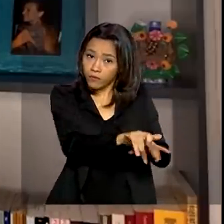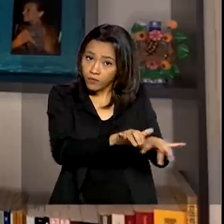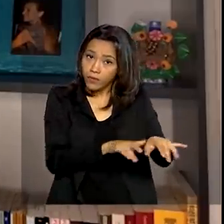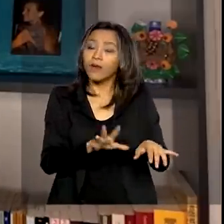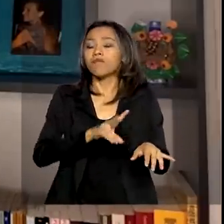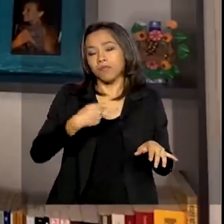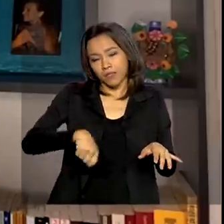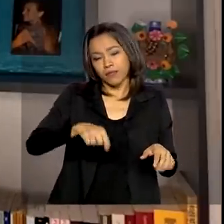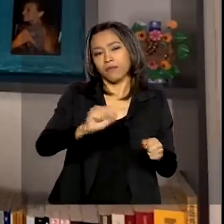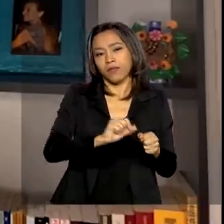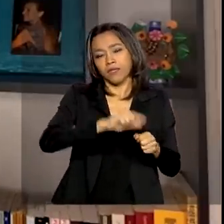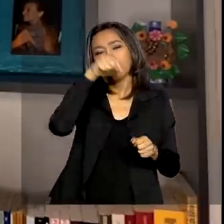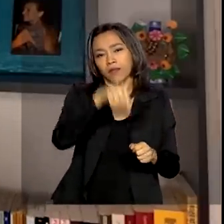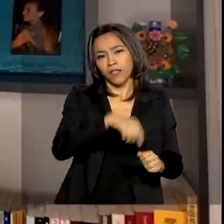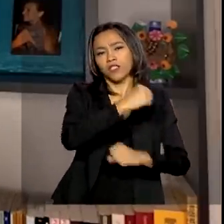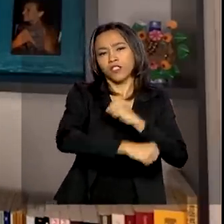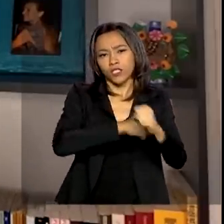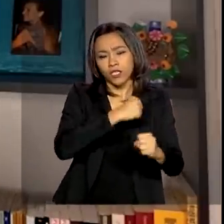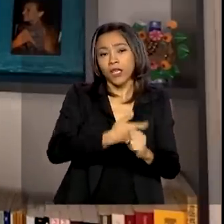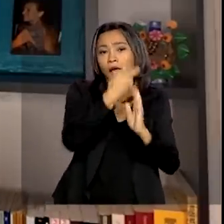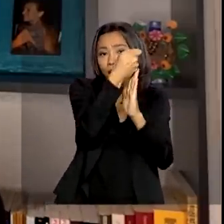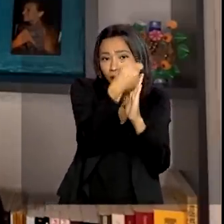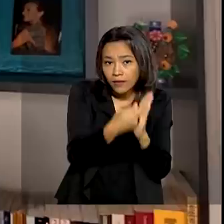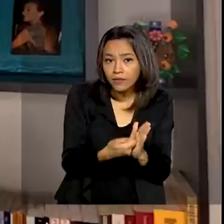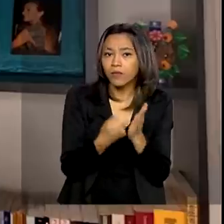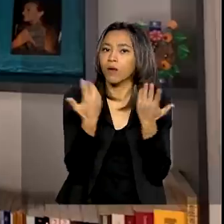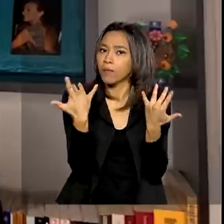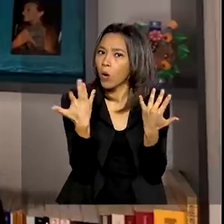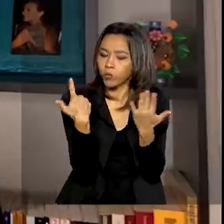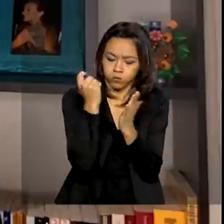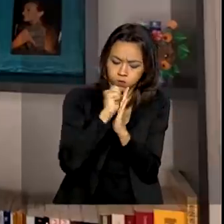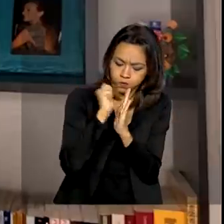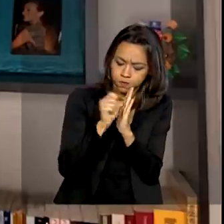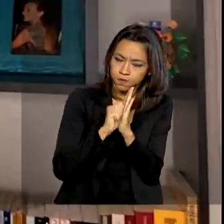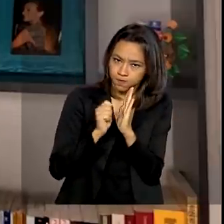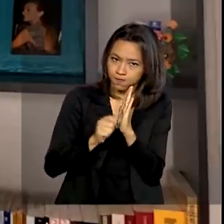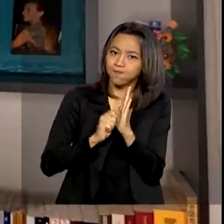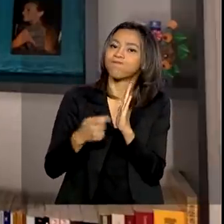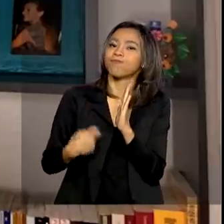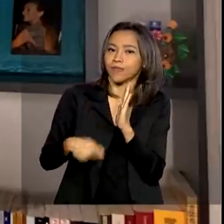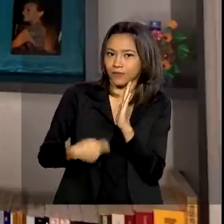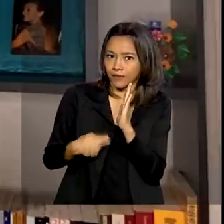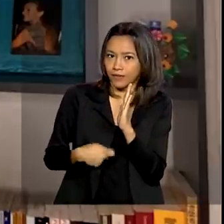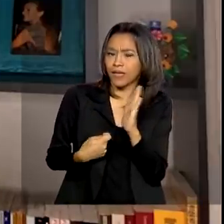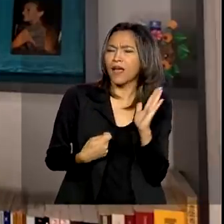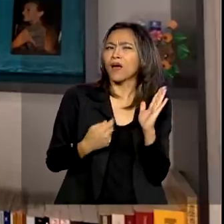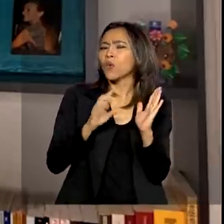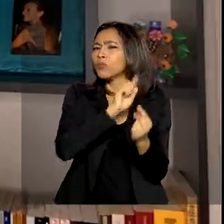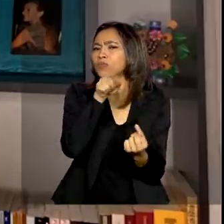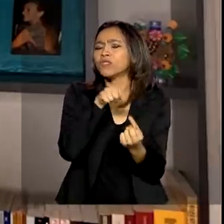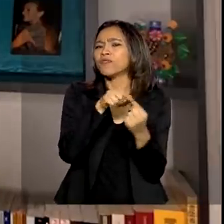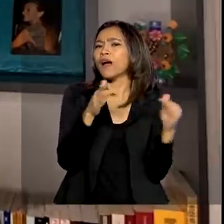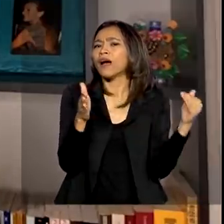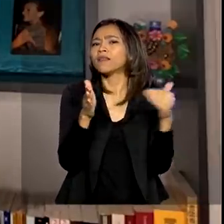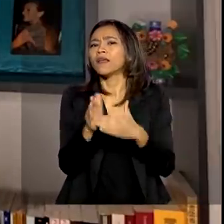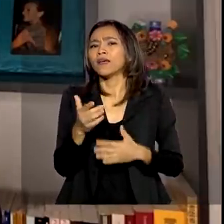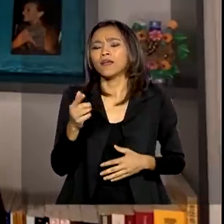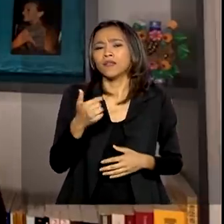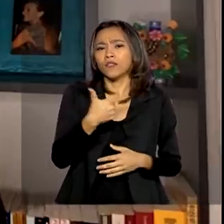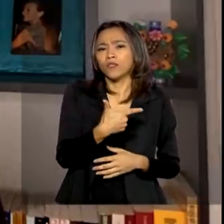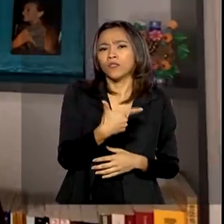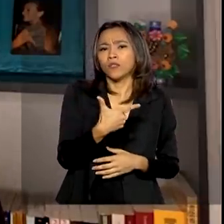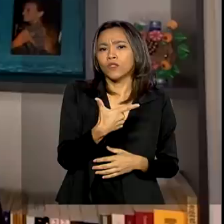neste ano, a redação de forma manuscrita. A ideia é de que até 2026 os